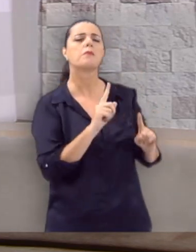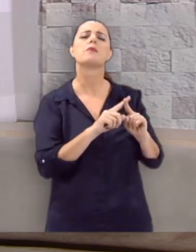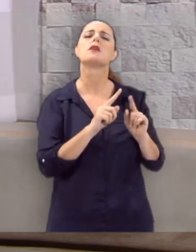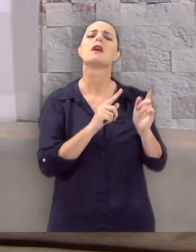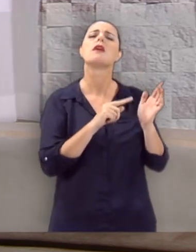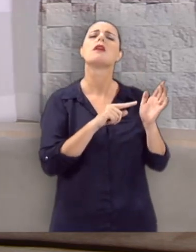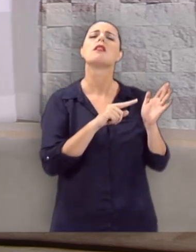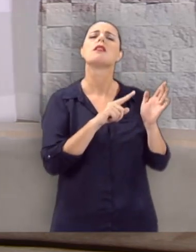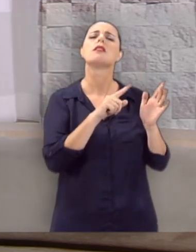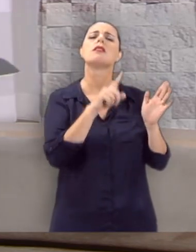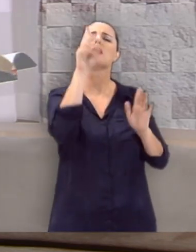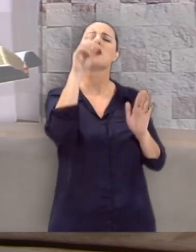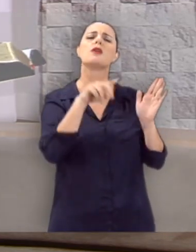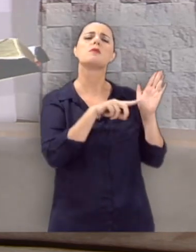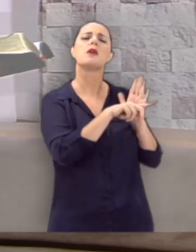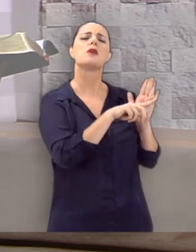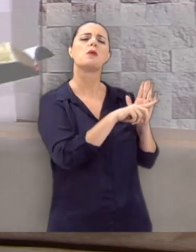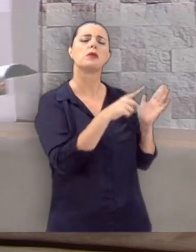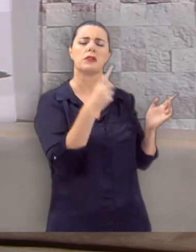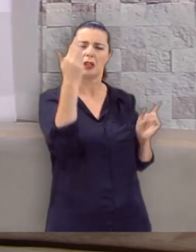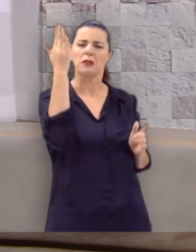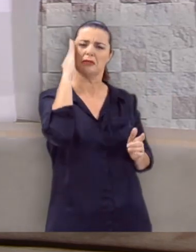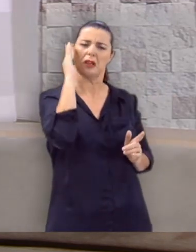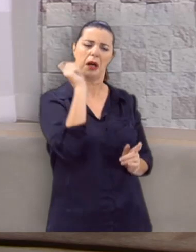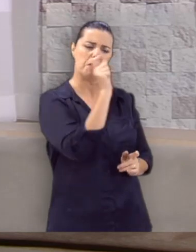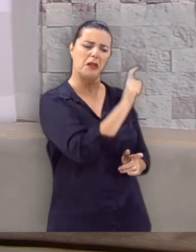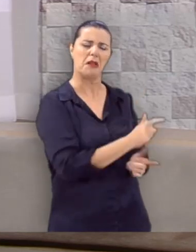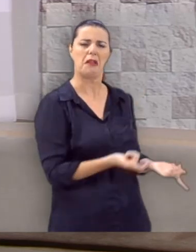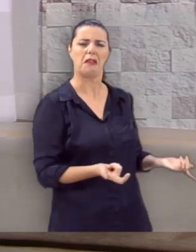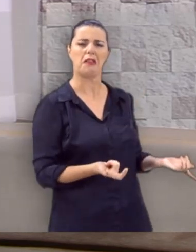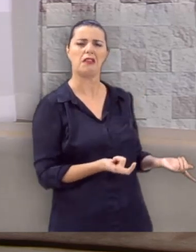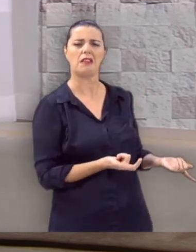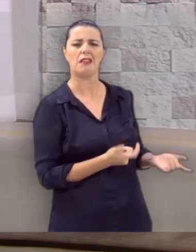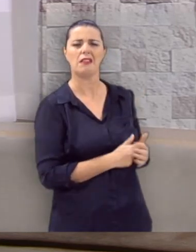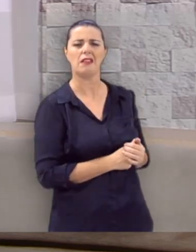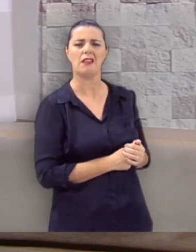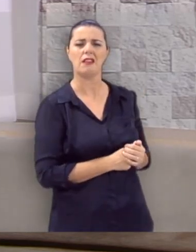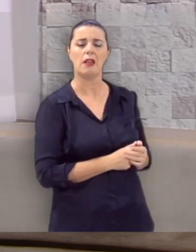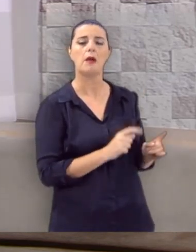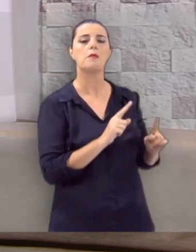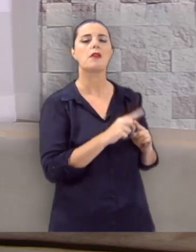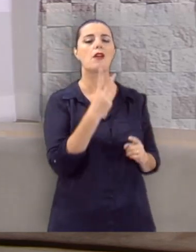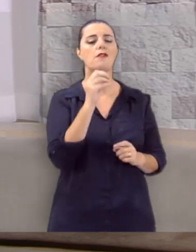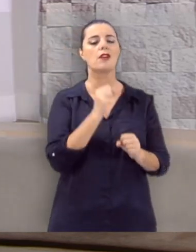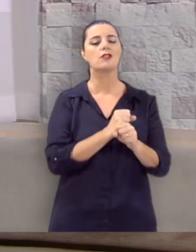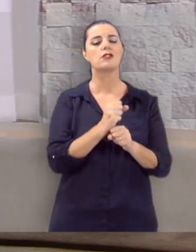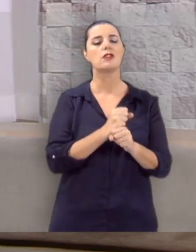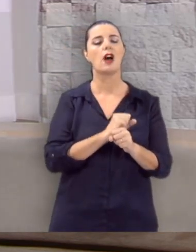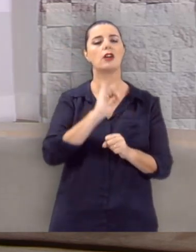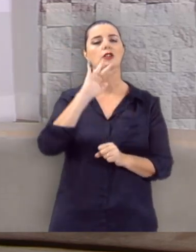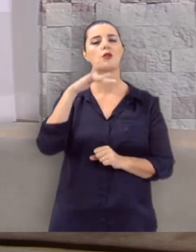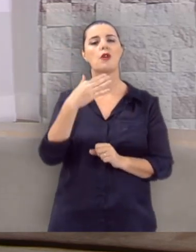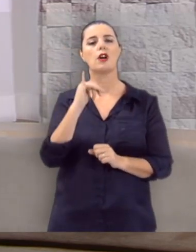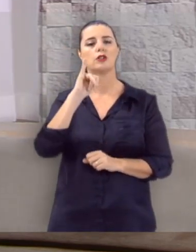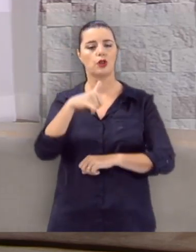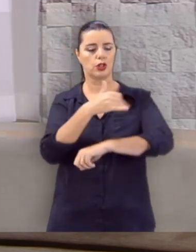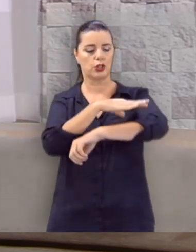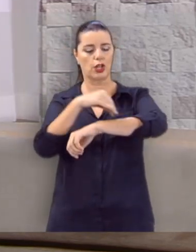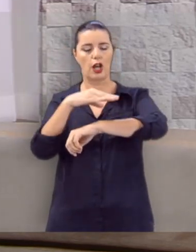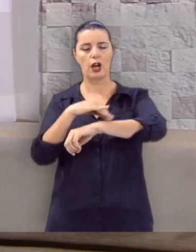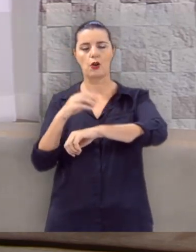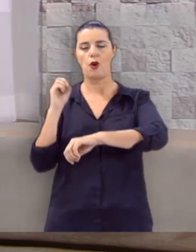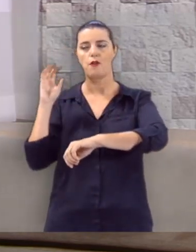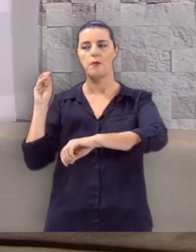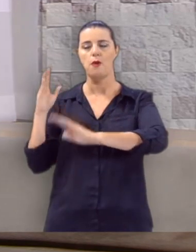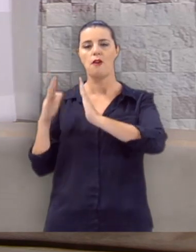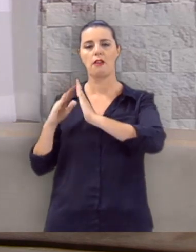Por que Deus faz essa pergunta? Será que ele precisava dessa informação? Não. É que há 20 anos, quando Jacó saiu de